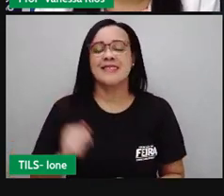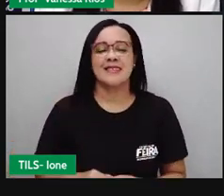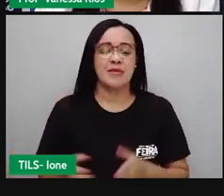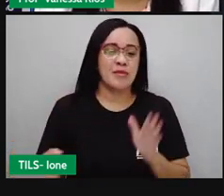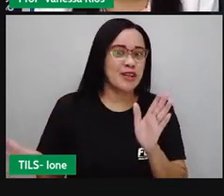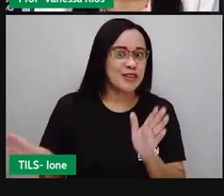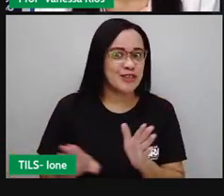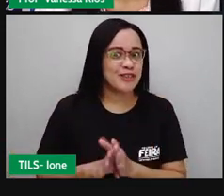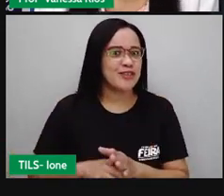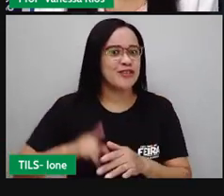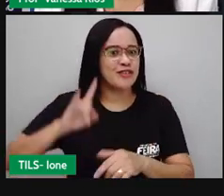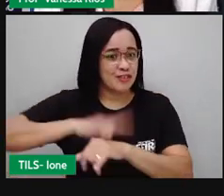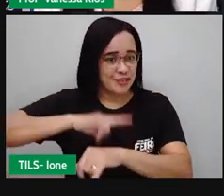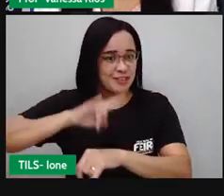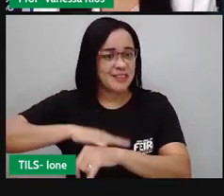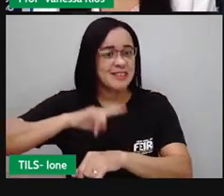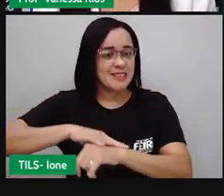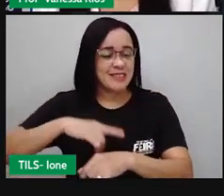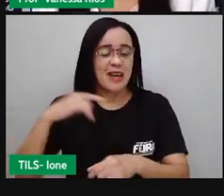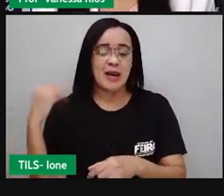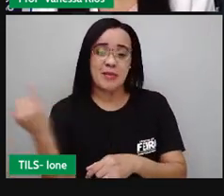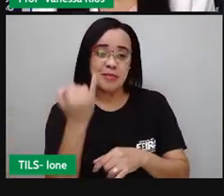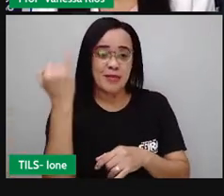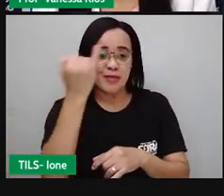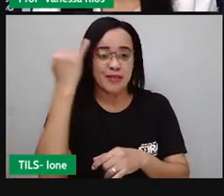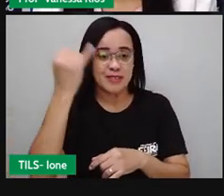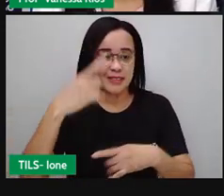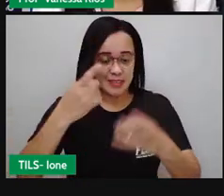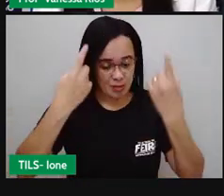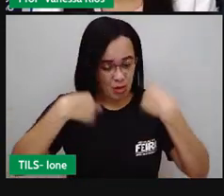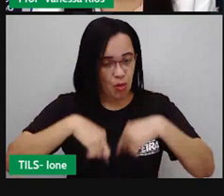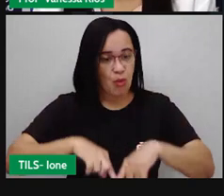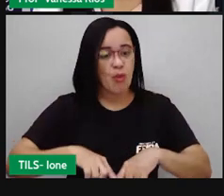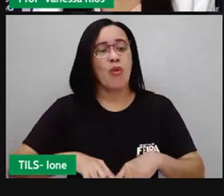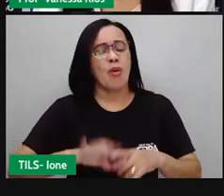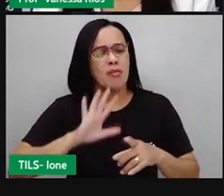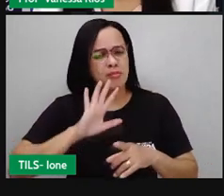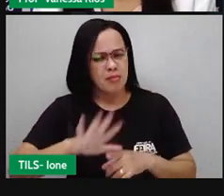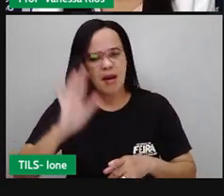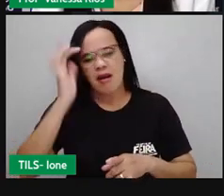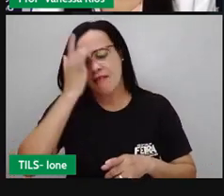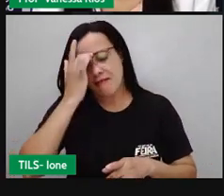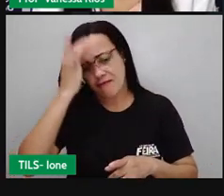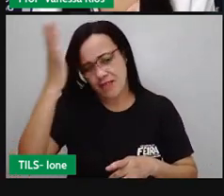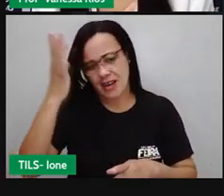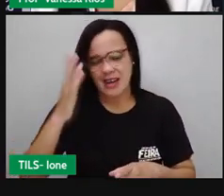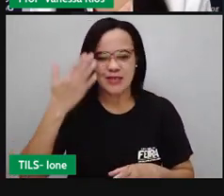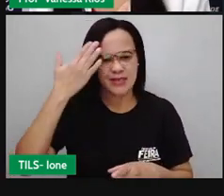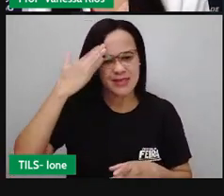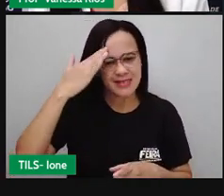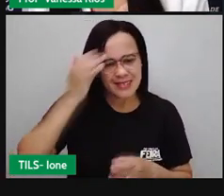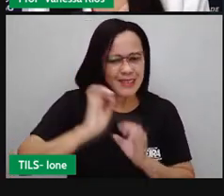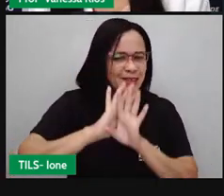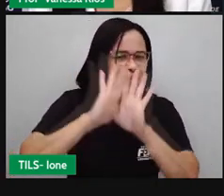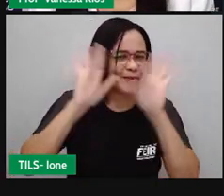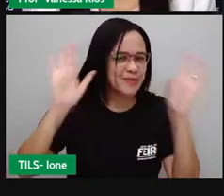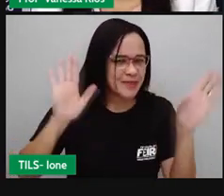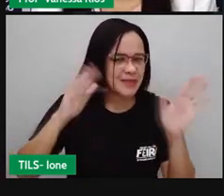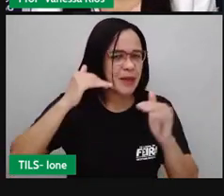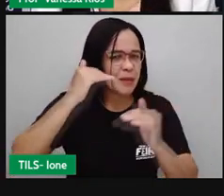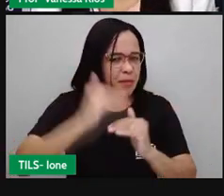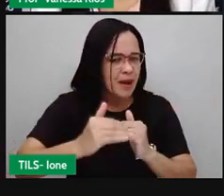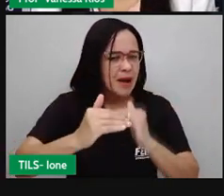o nosso corpo. Mas a gente vai ver que é fácil de entender, não é? De compreender o passo a passo aí